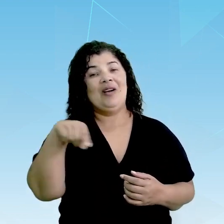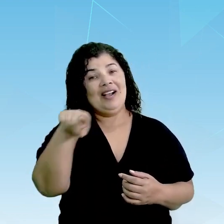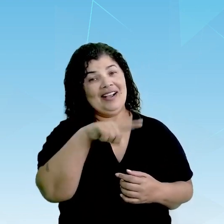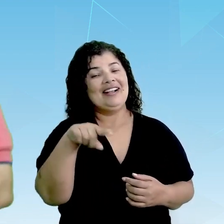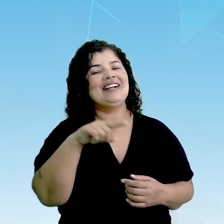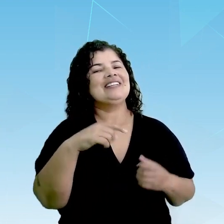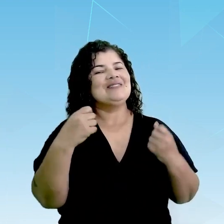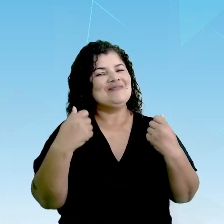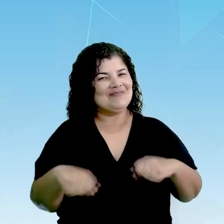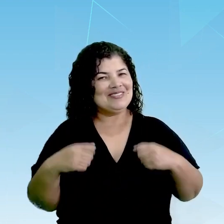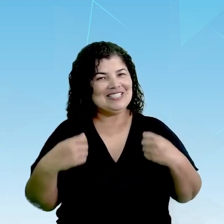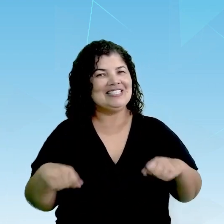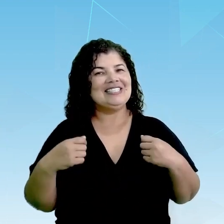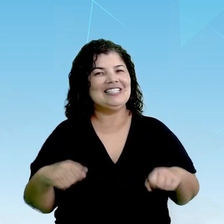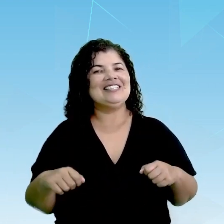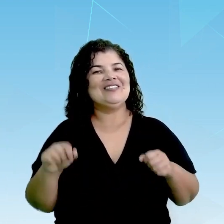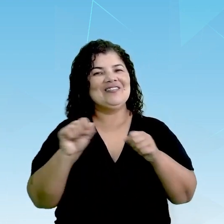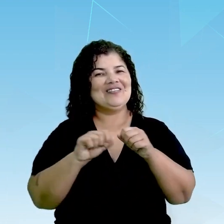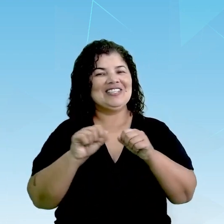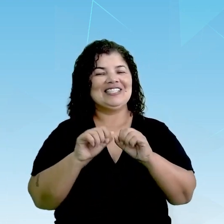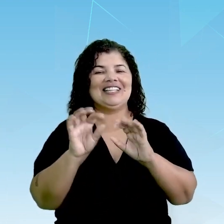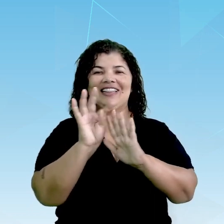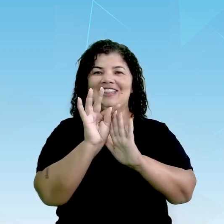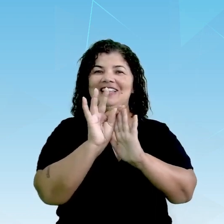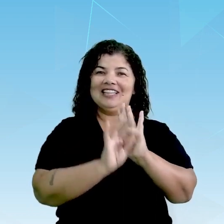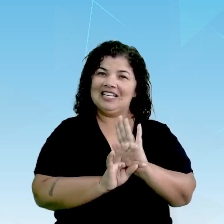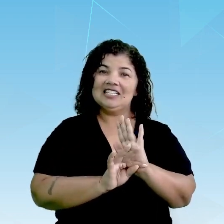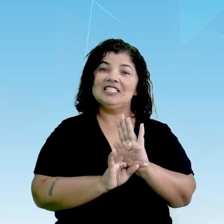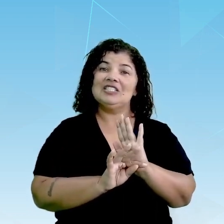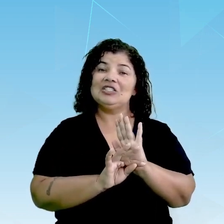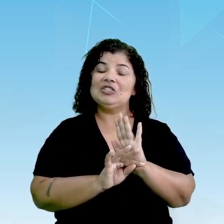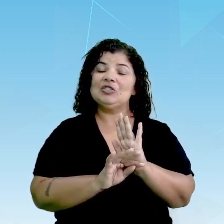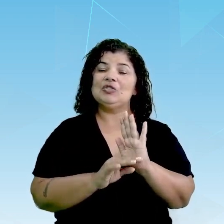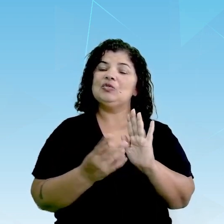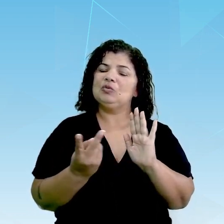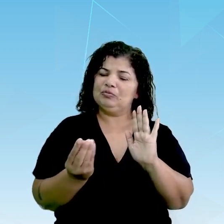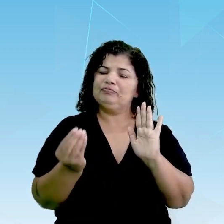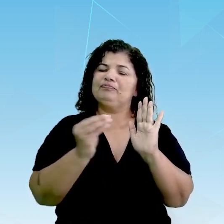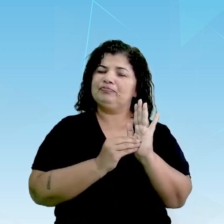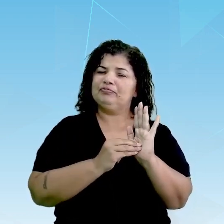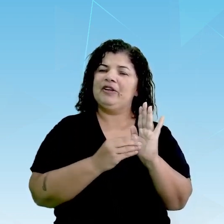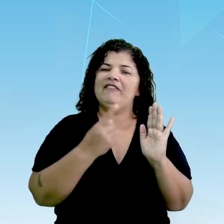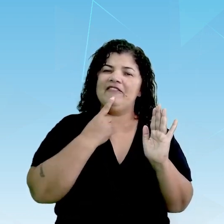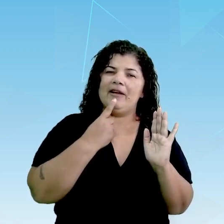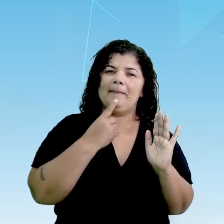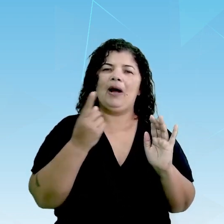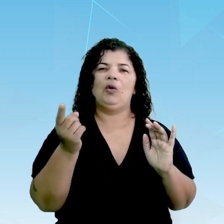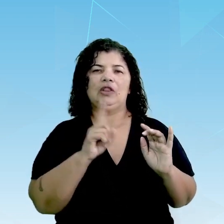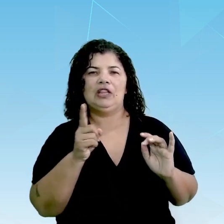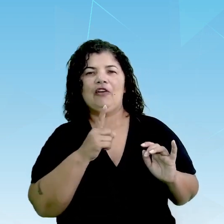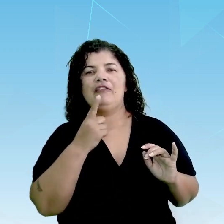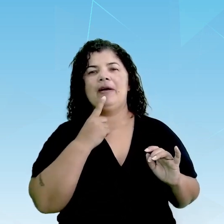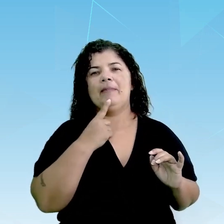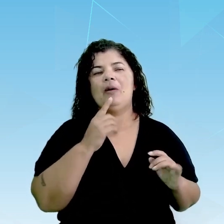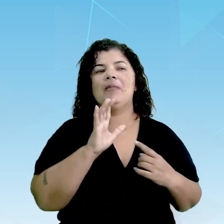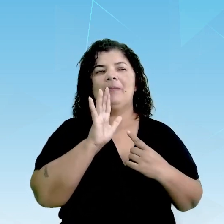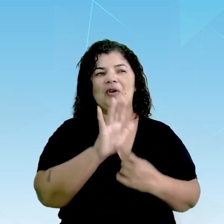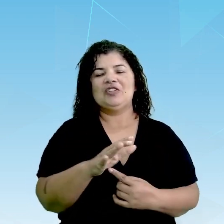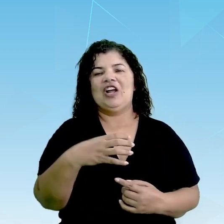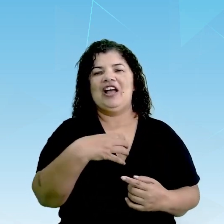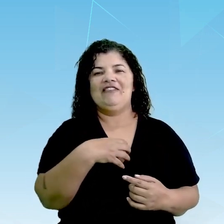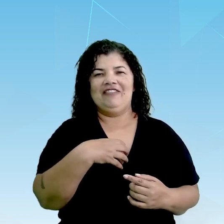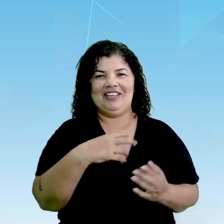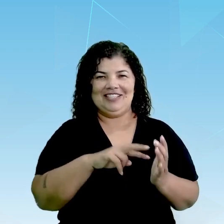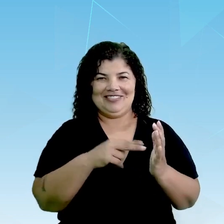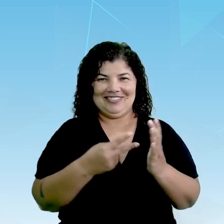vocês façam o quê? Um texto, certo? Com elemento verbal e não verbal, para mostrar o efeito de sentido ao seu